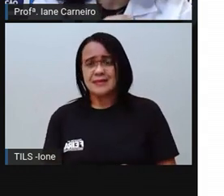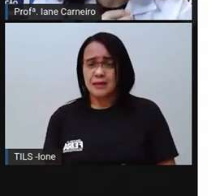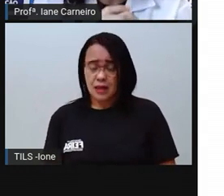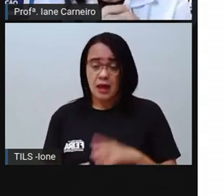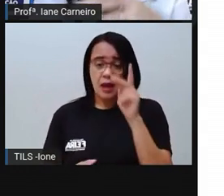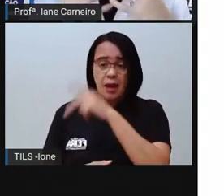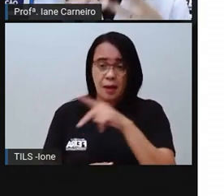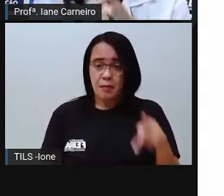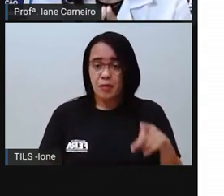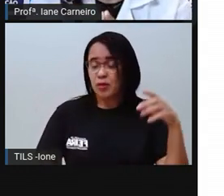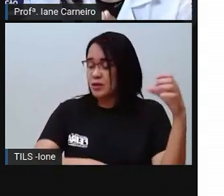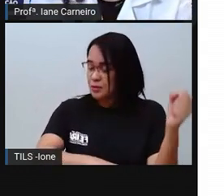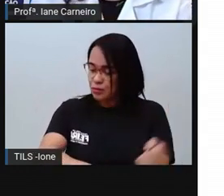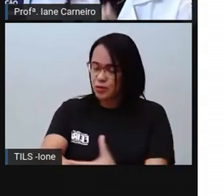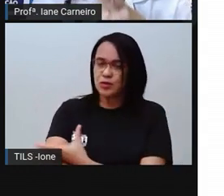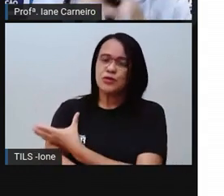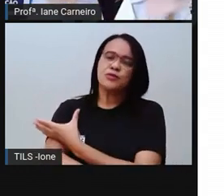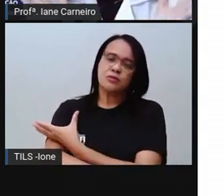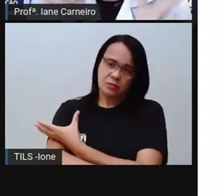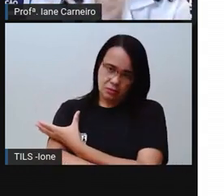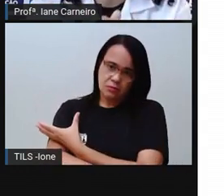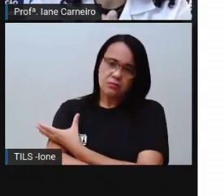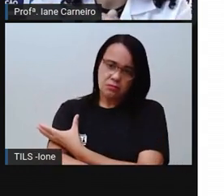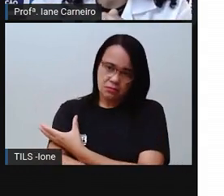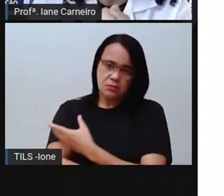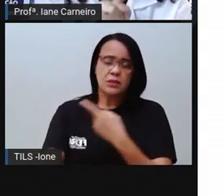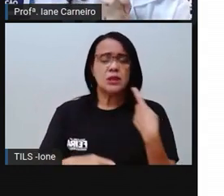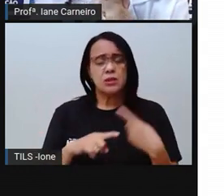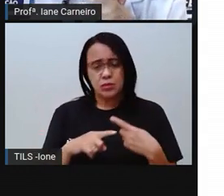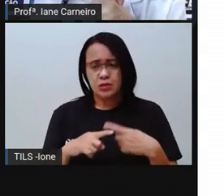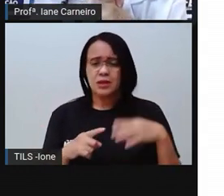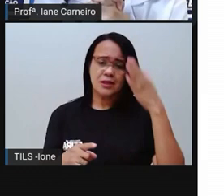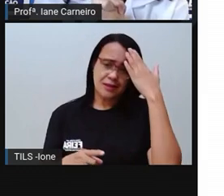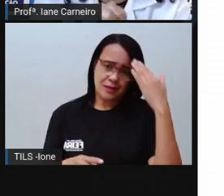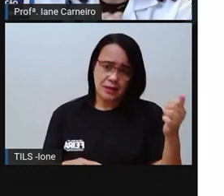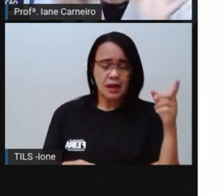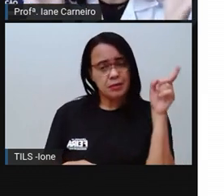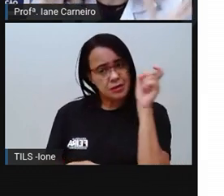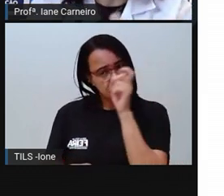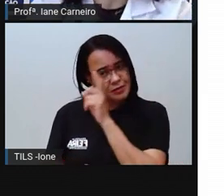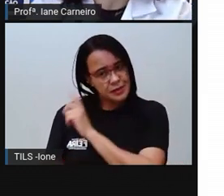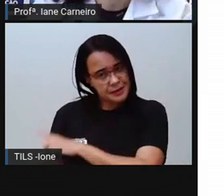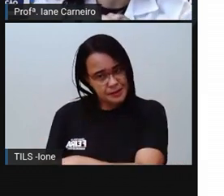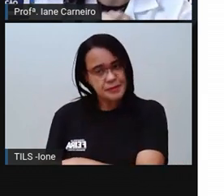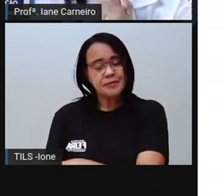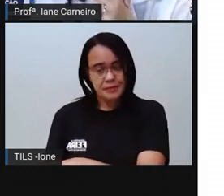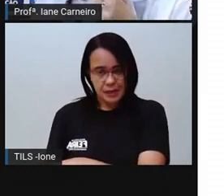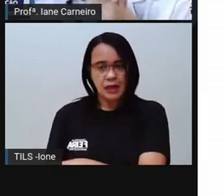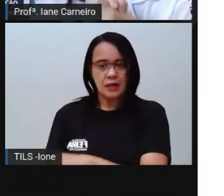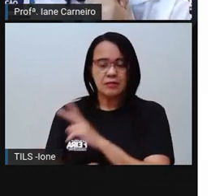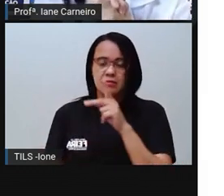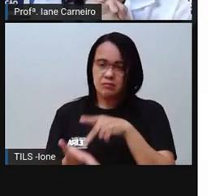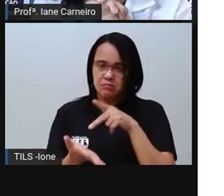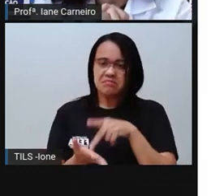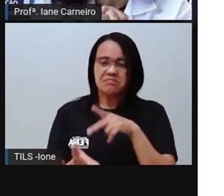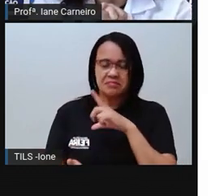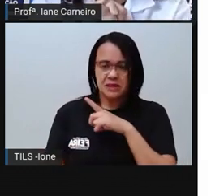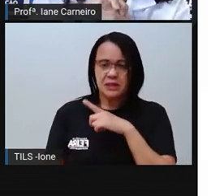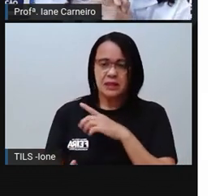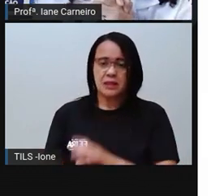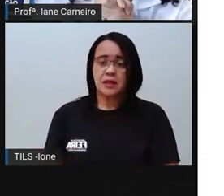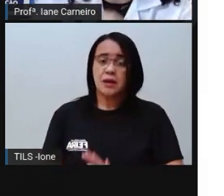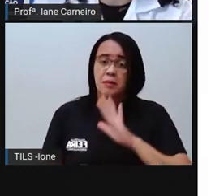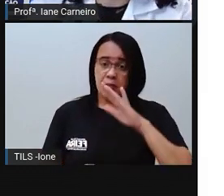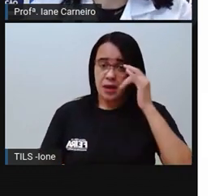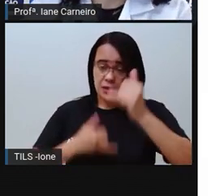emocionada, porque, né? Enfim, a gente sabe que tem várias realidades aí. Mas a pró trouxe um jogo pra